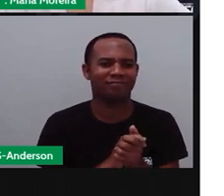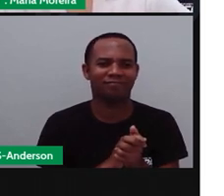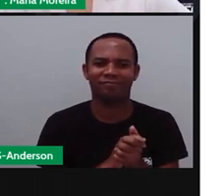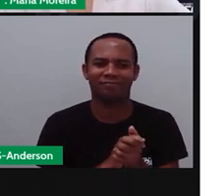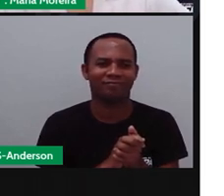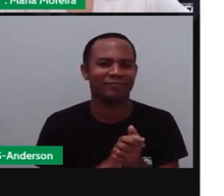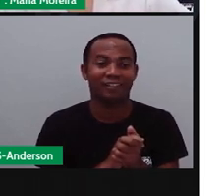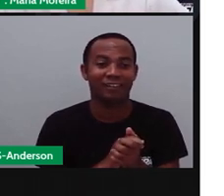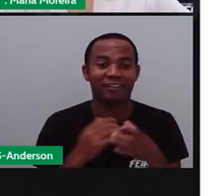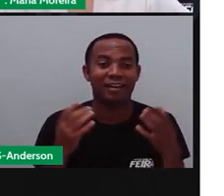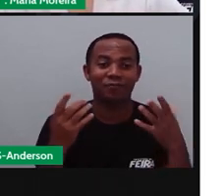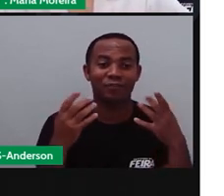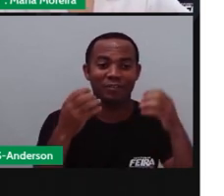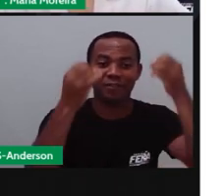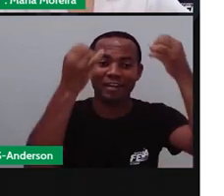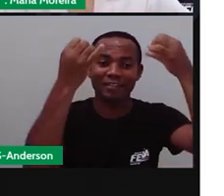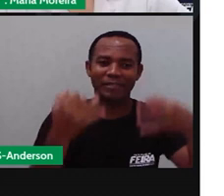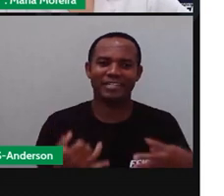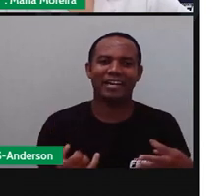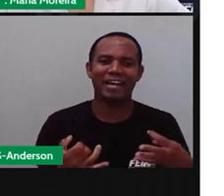Não quer, Anderson? Você quer sim.